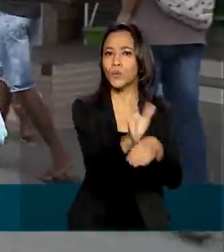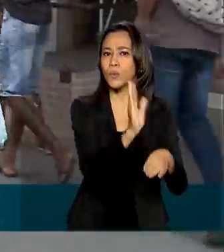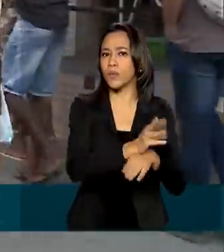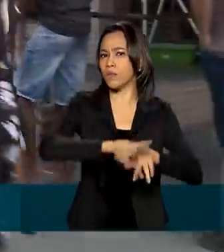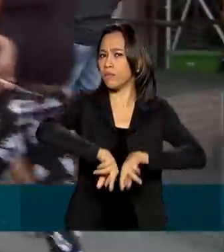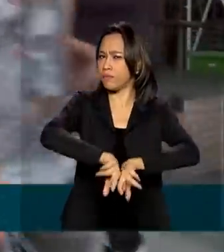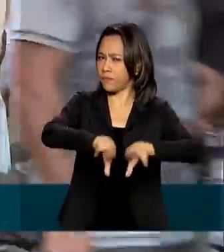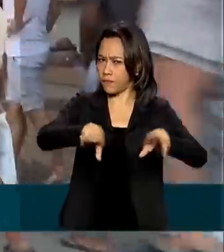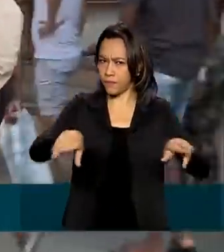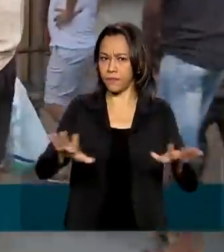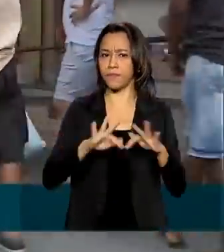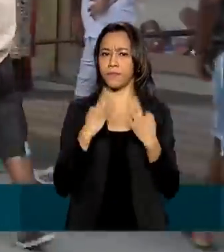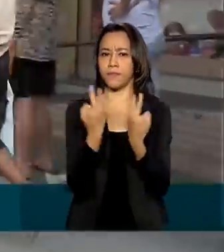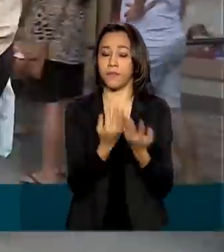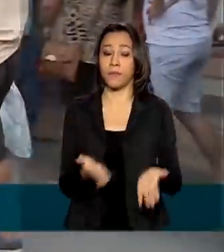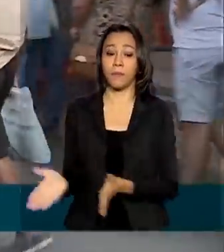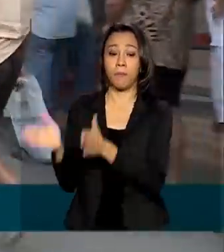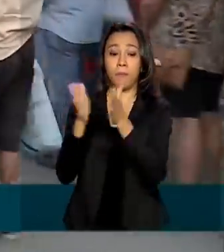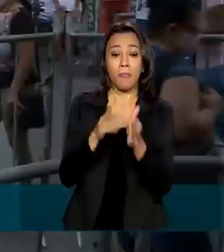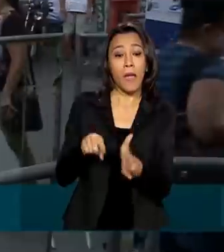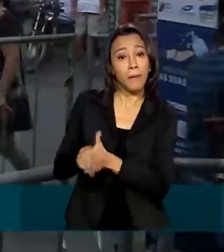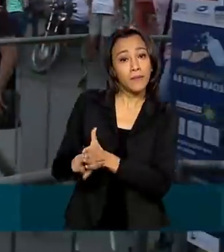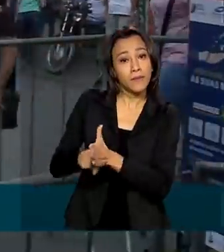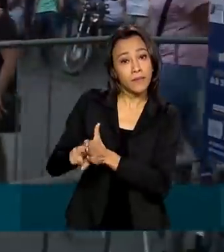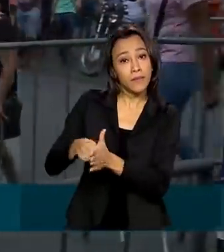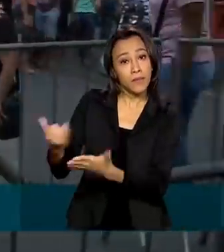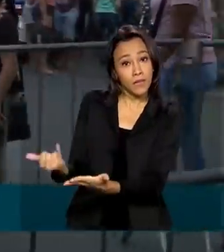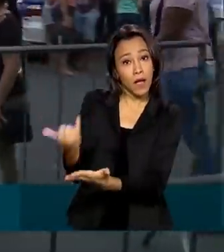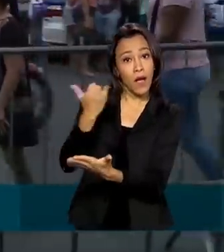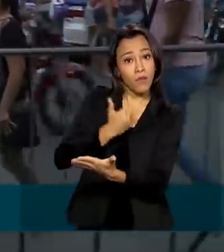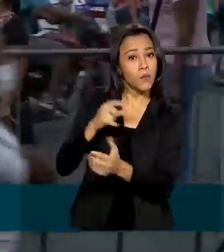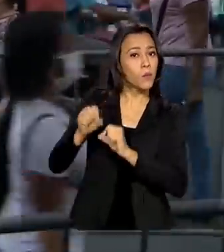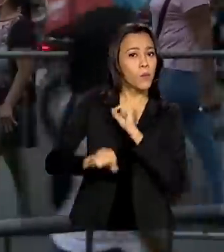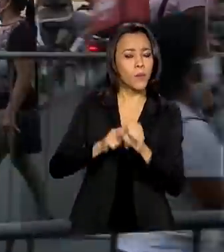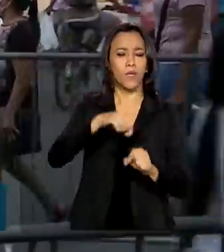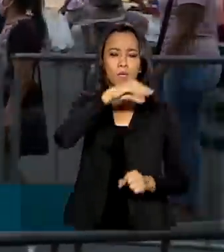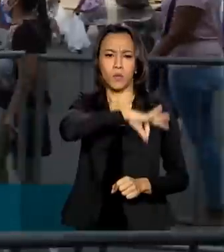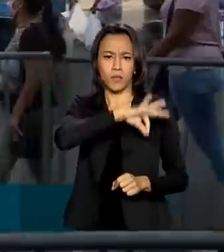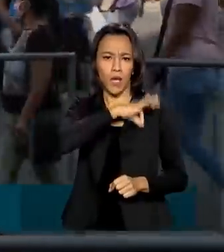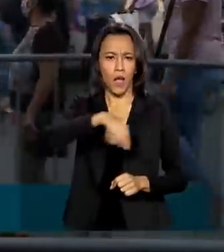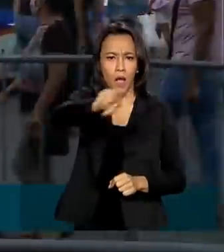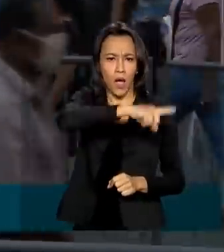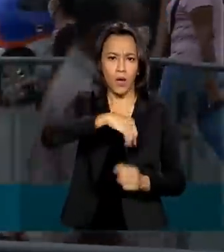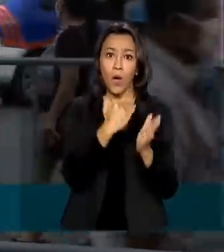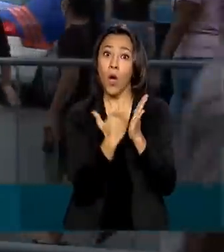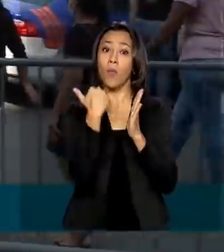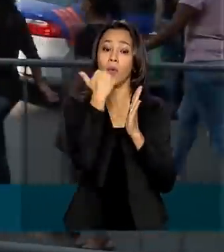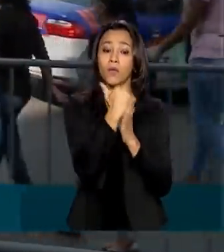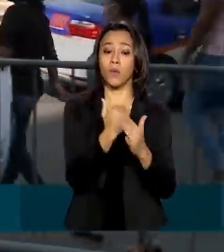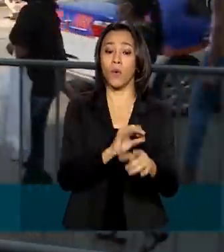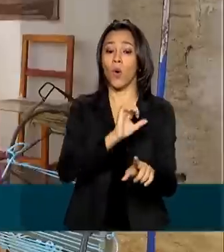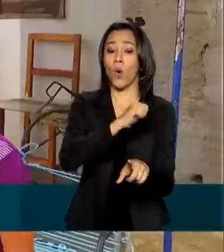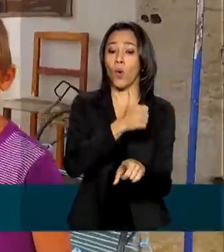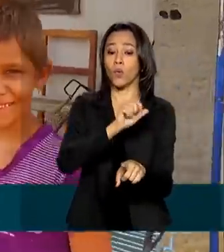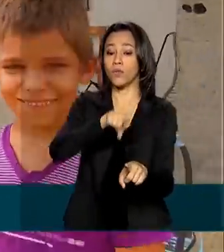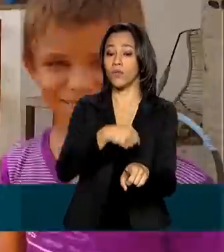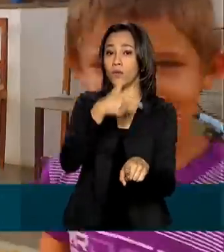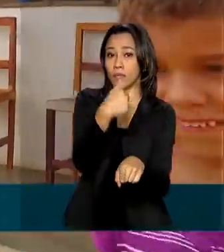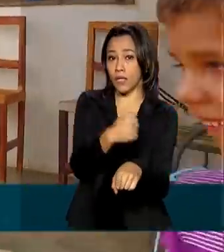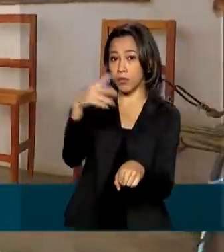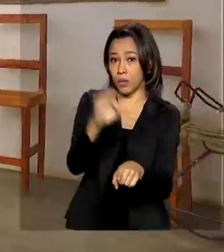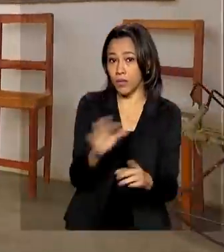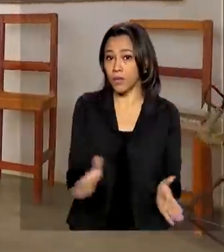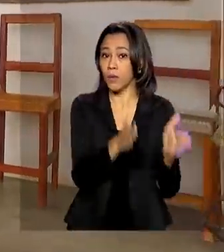A pesquisa mostra ainda que no mês de junho, a renda dos brasileiros aumentou 11,7%. No